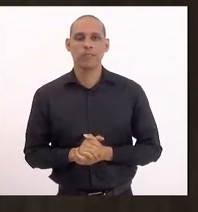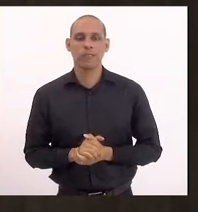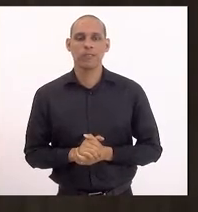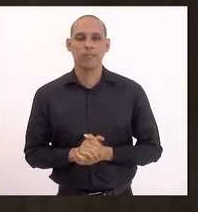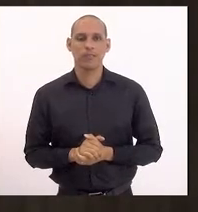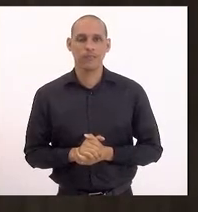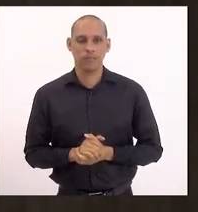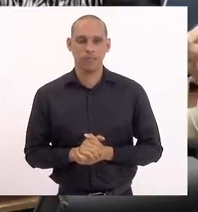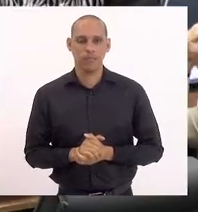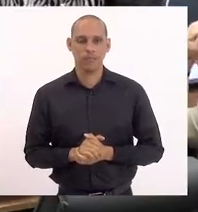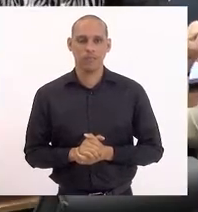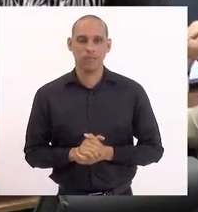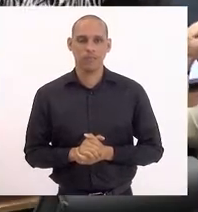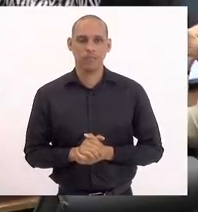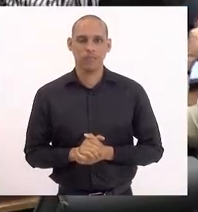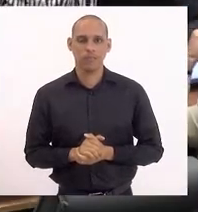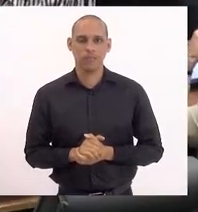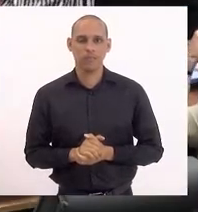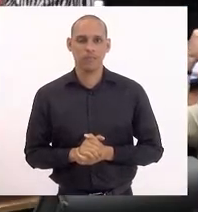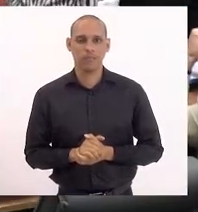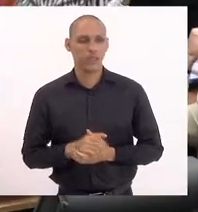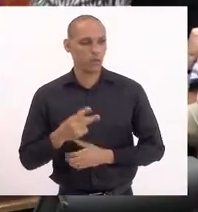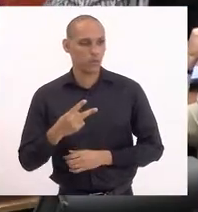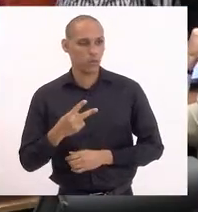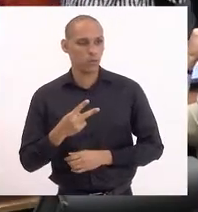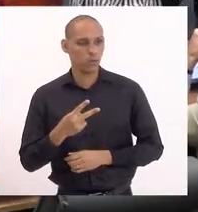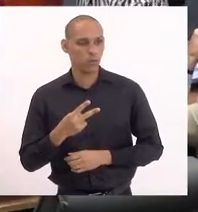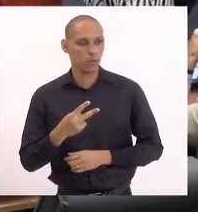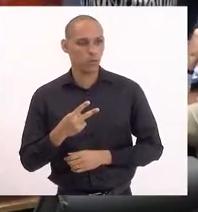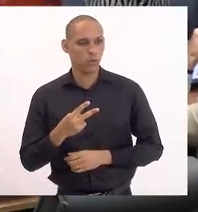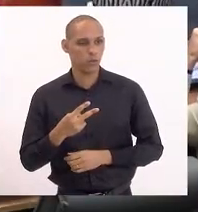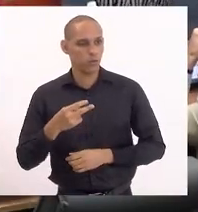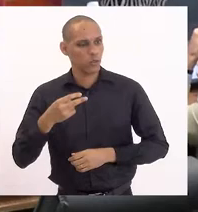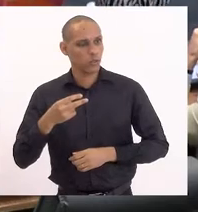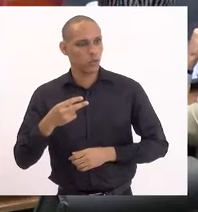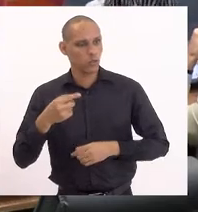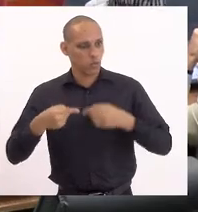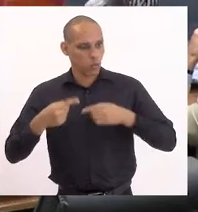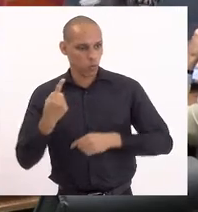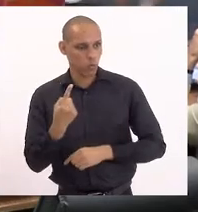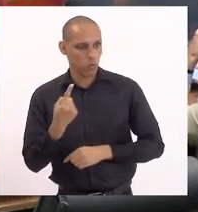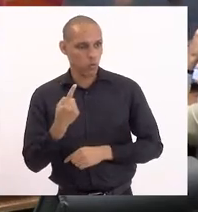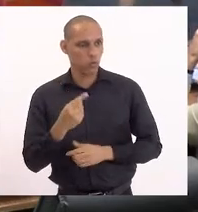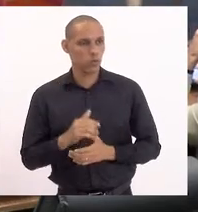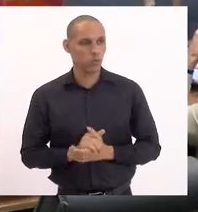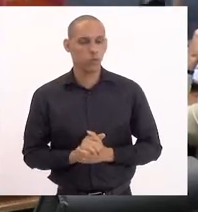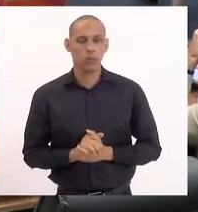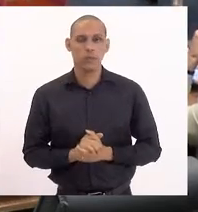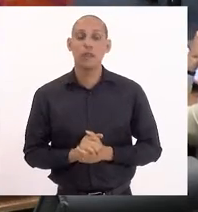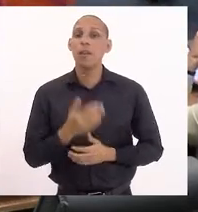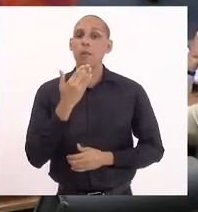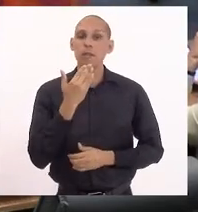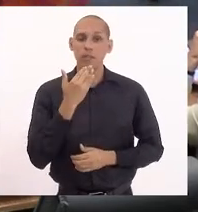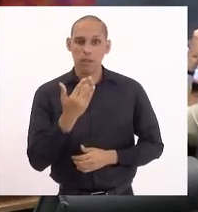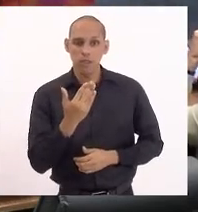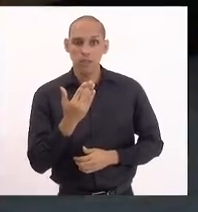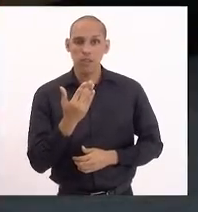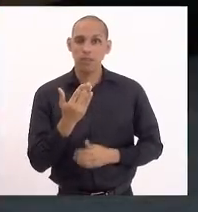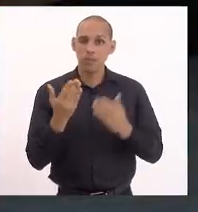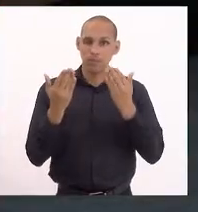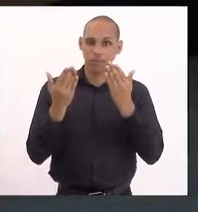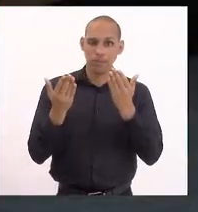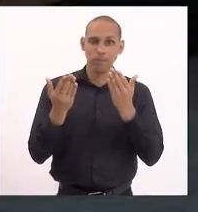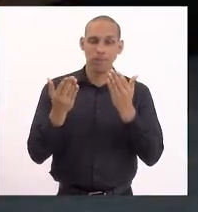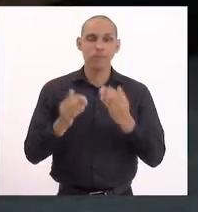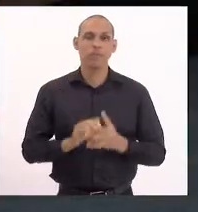está em segunda? É discussão única? É urgente. E pedindo a vossa excelência